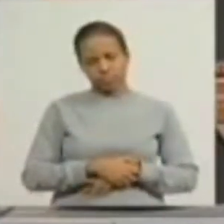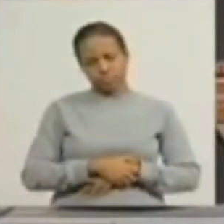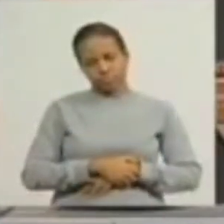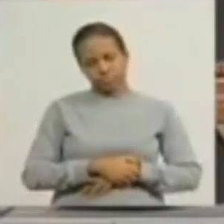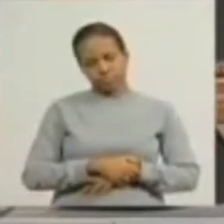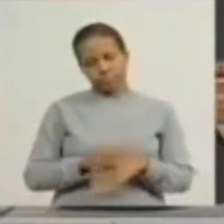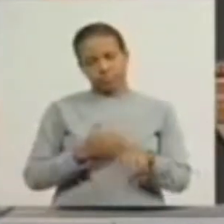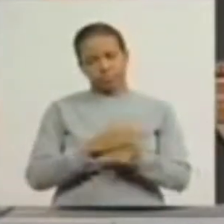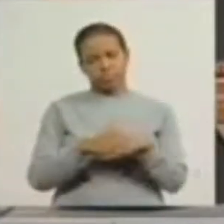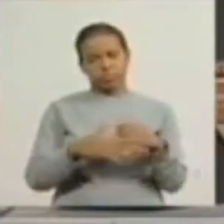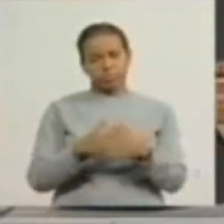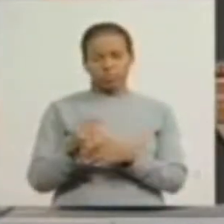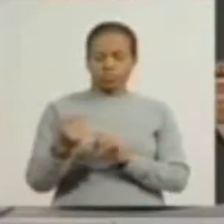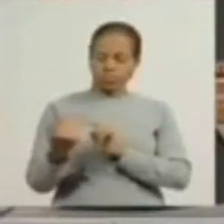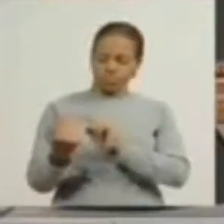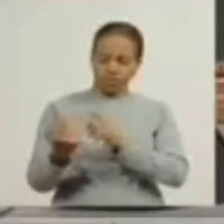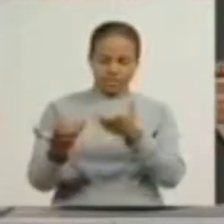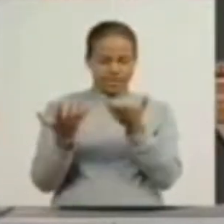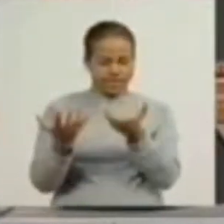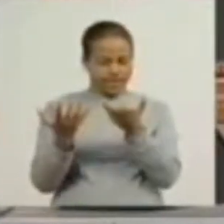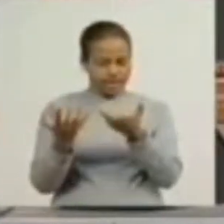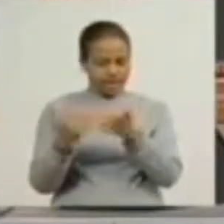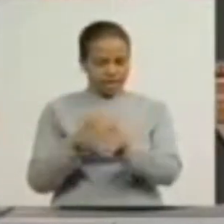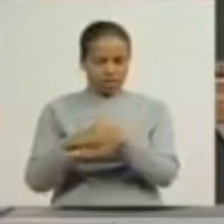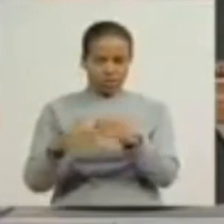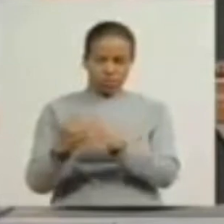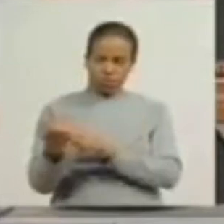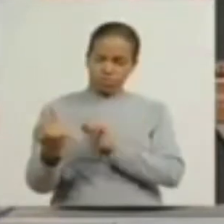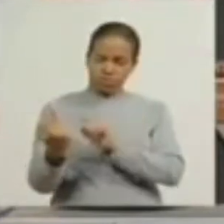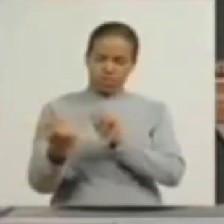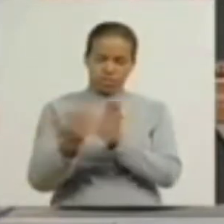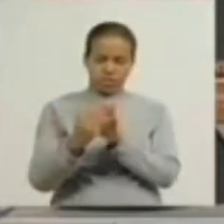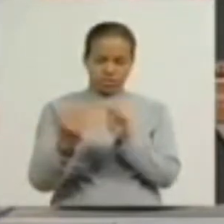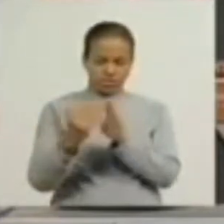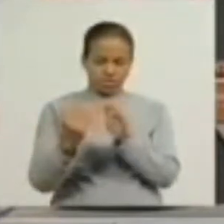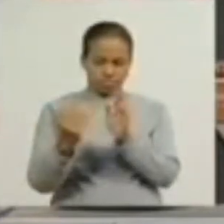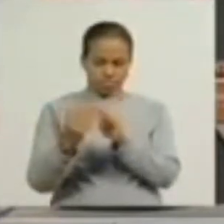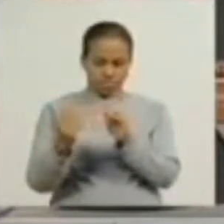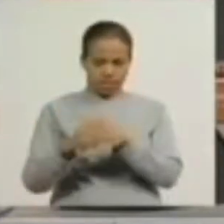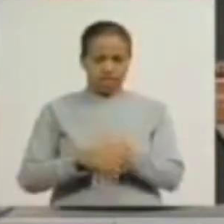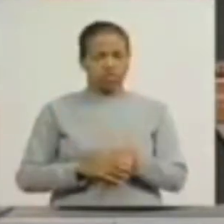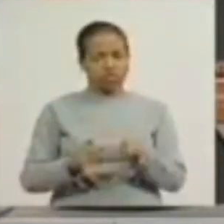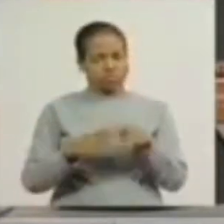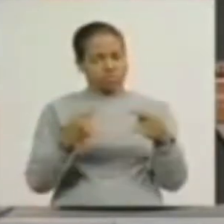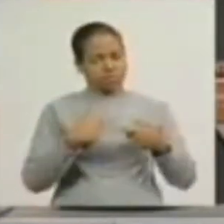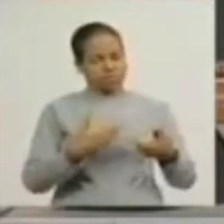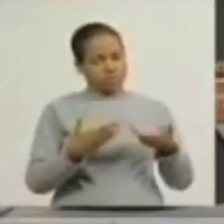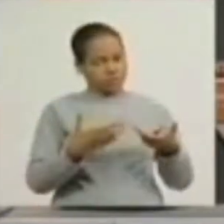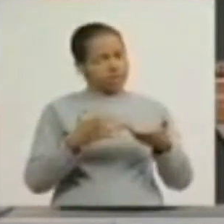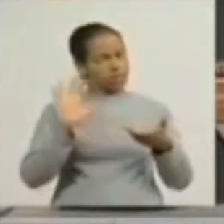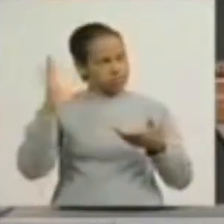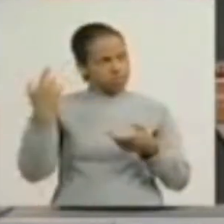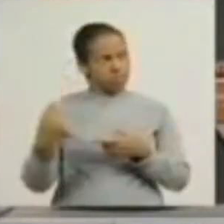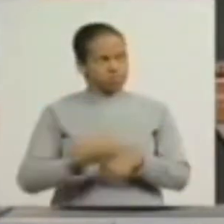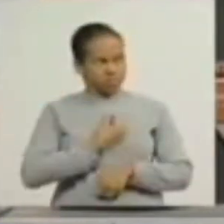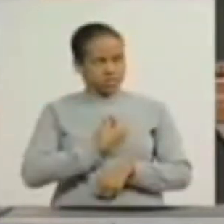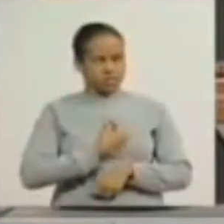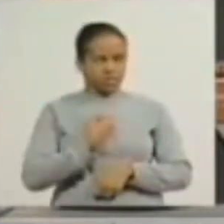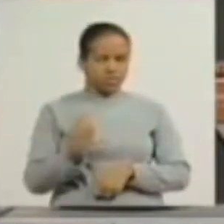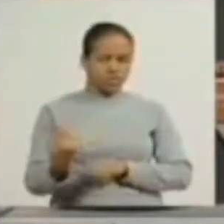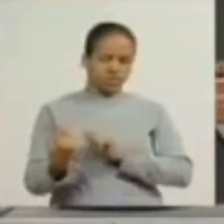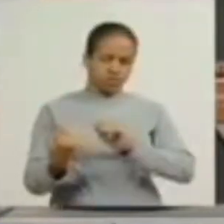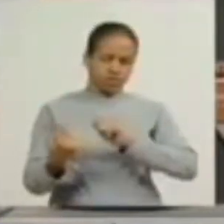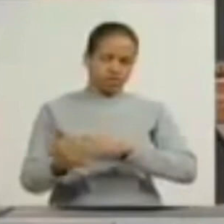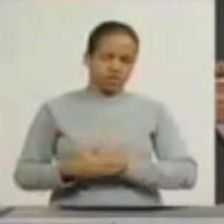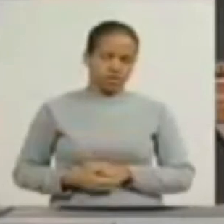tudo o que ele está querendo o ele vem pedindo a ti apesar de ele estar me maltratando e perseguindo eu quero o Senhor que o Senhor